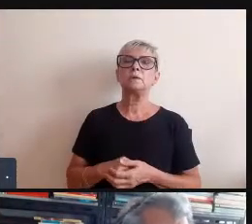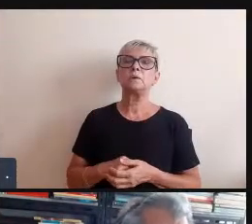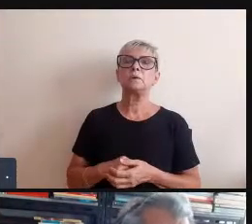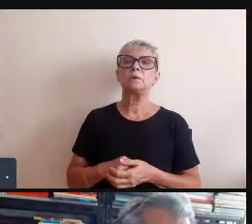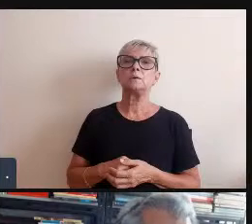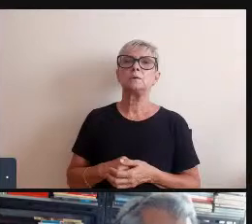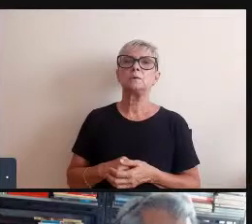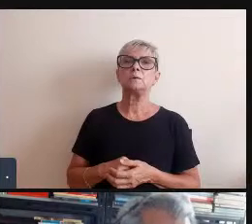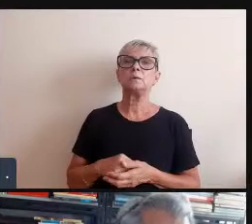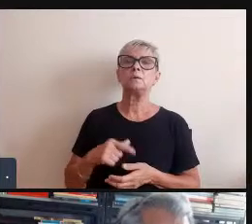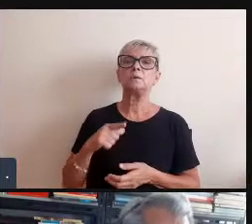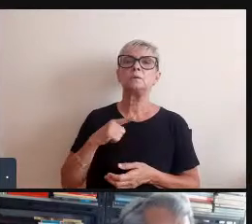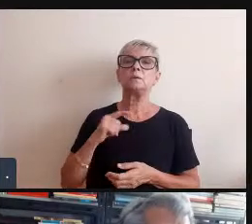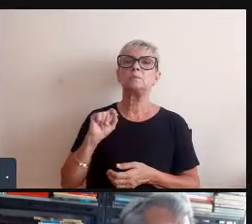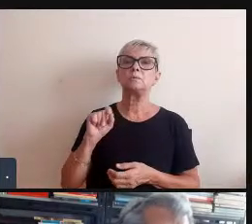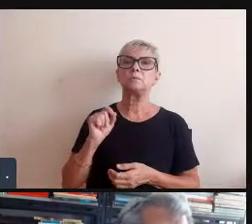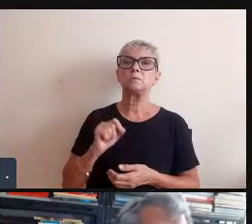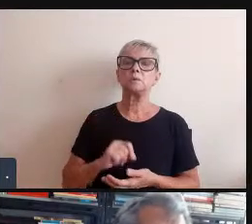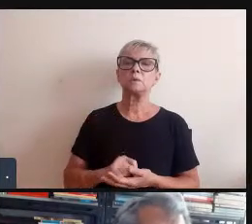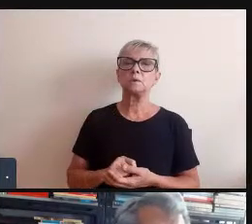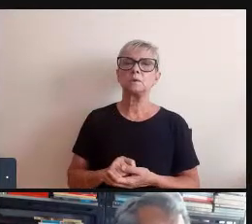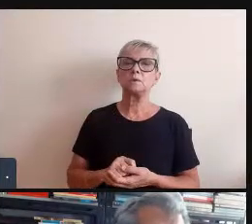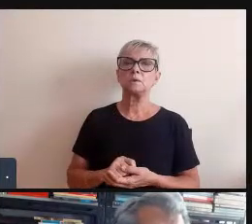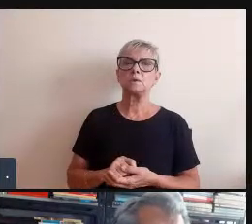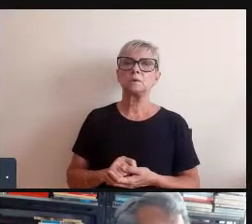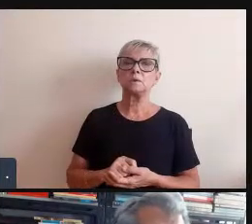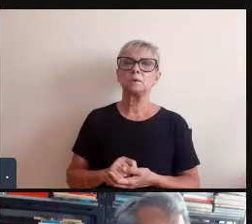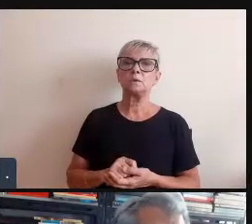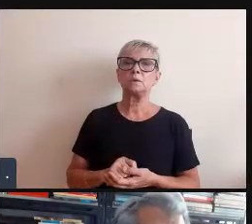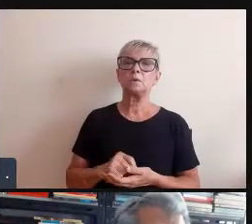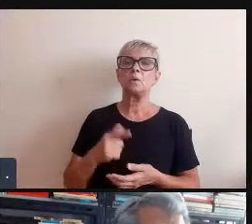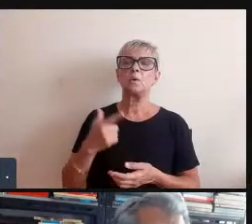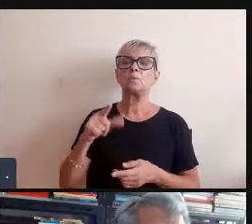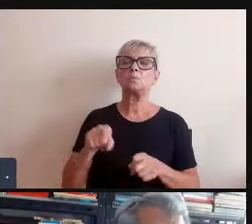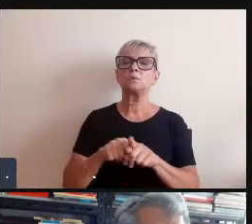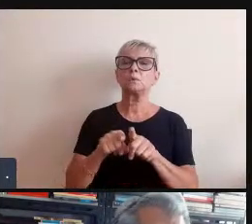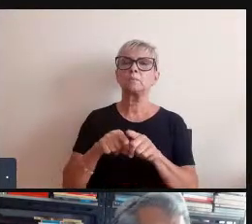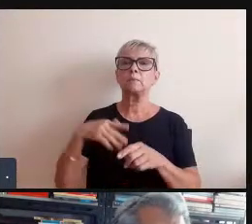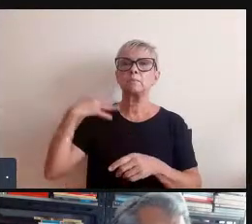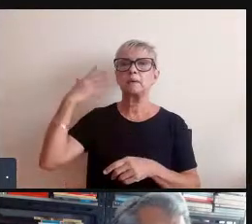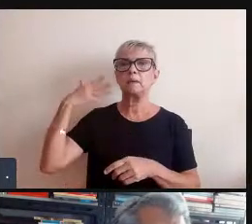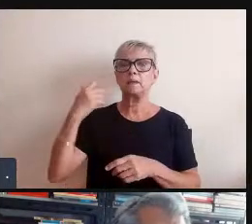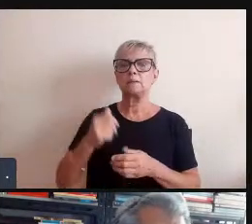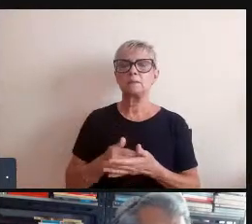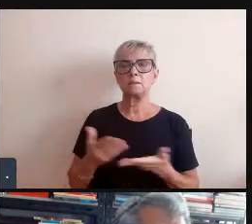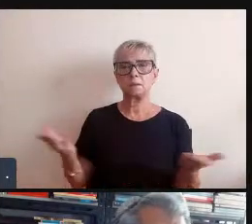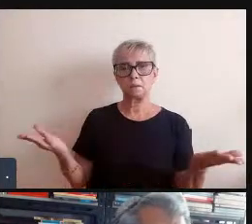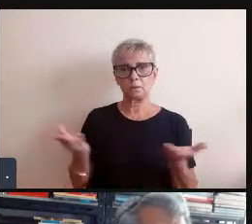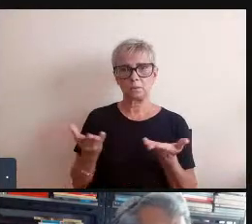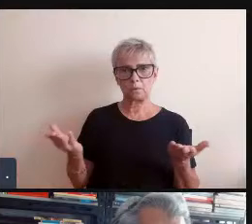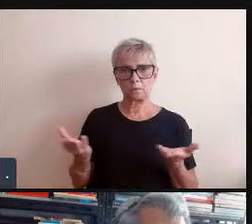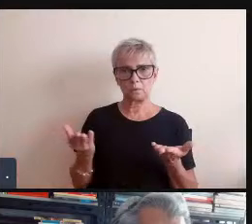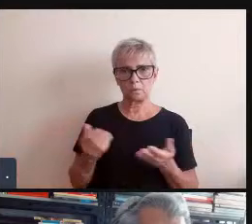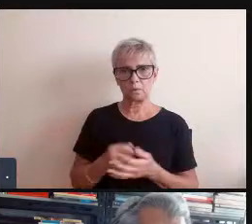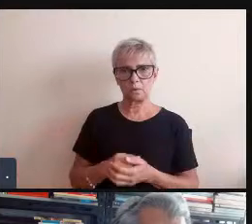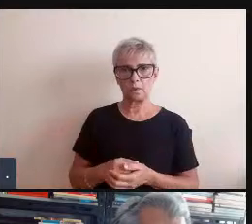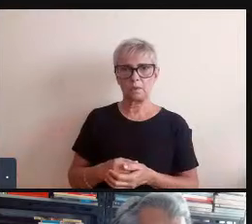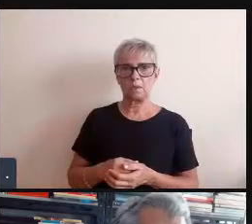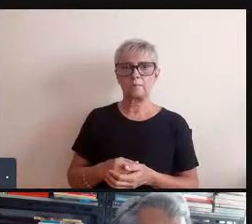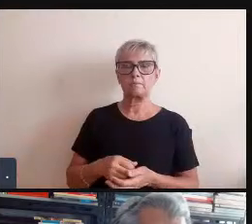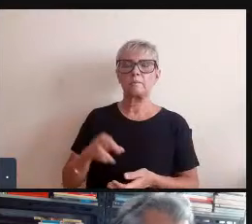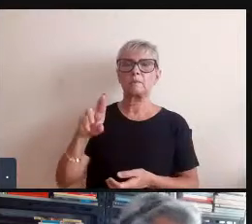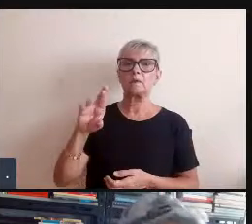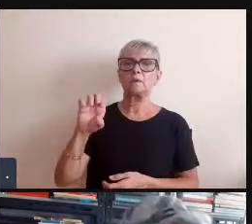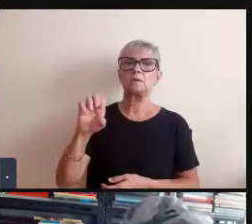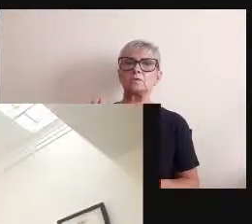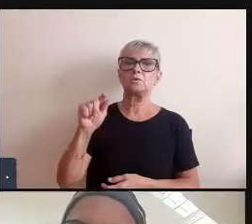seguida a gente vai ter uma outra mesa então passo a palavra para para você seja bem